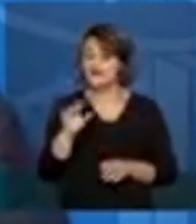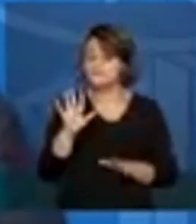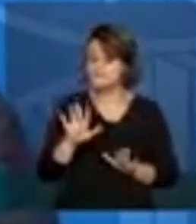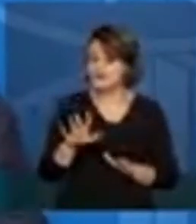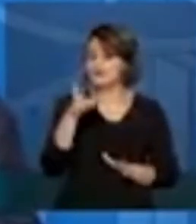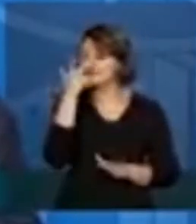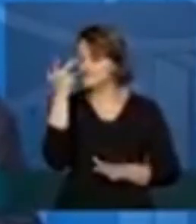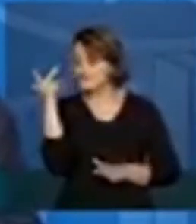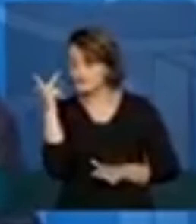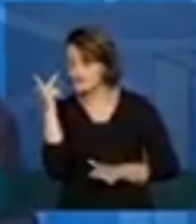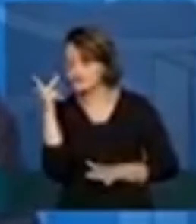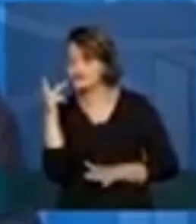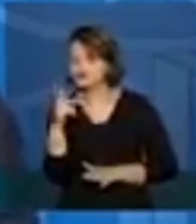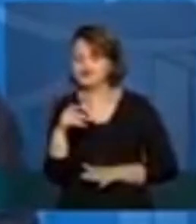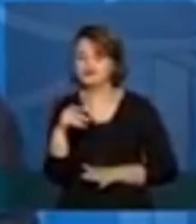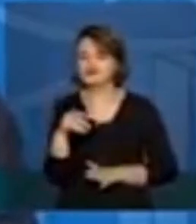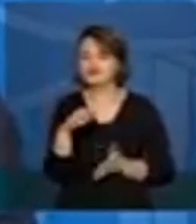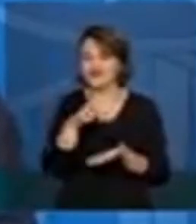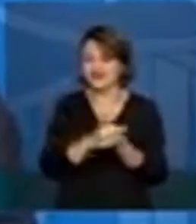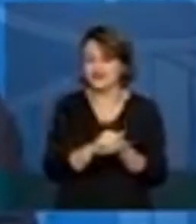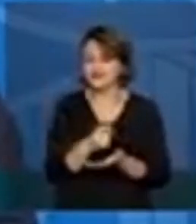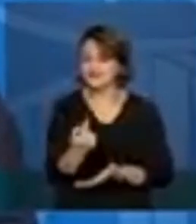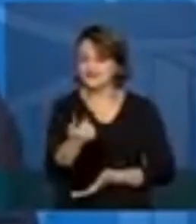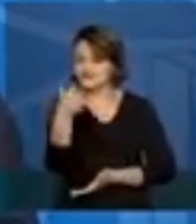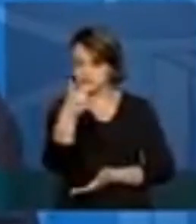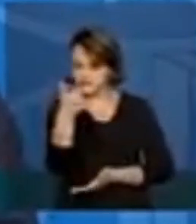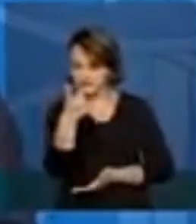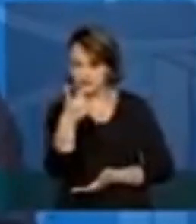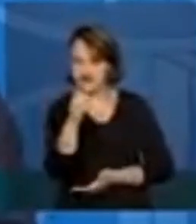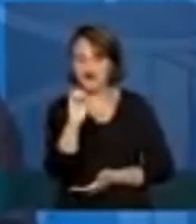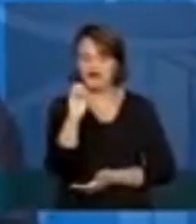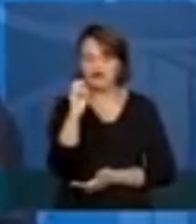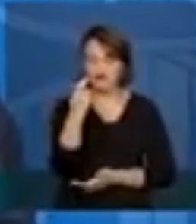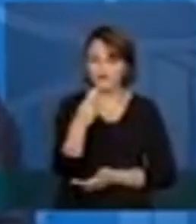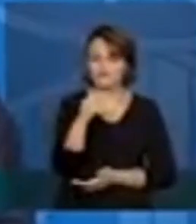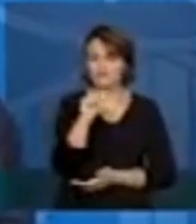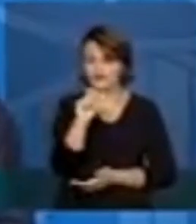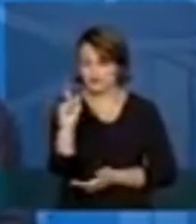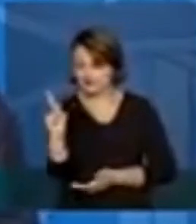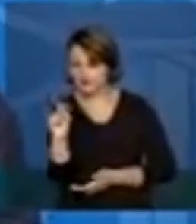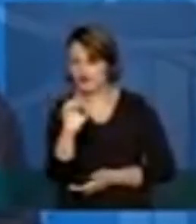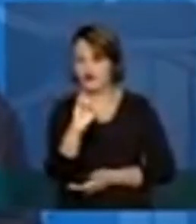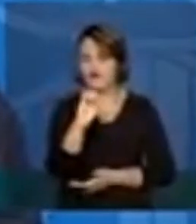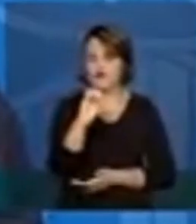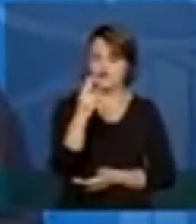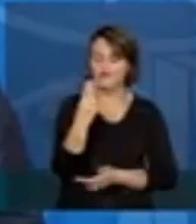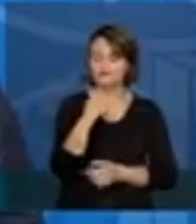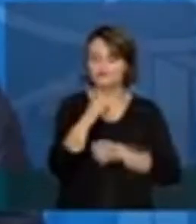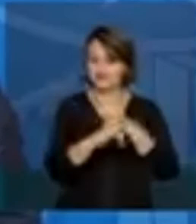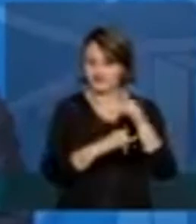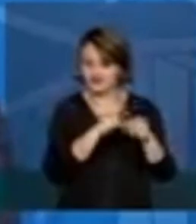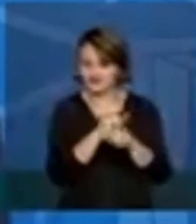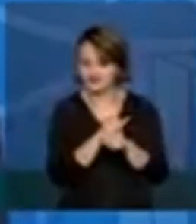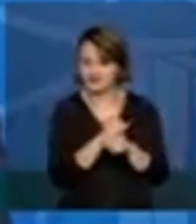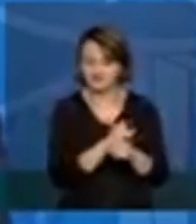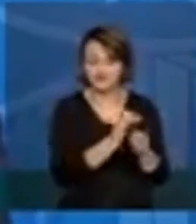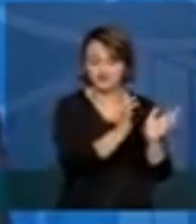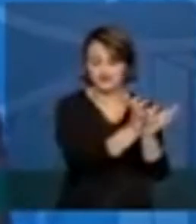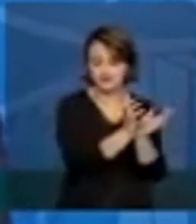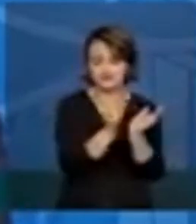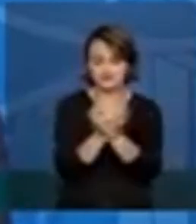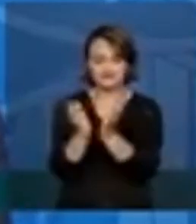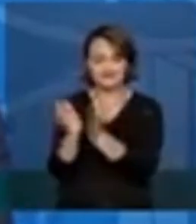do cadastro único ou que fizeram o cadastro no aplicativo ou no site, você tem grupos